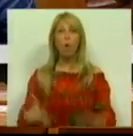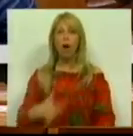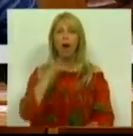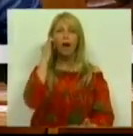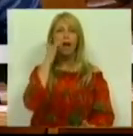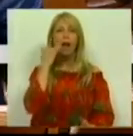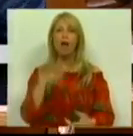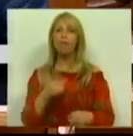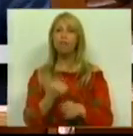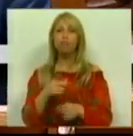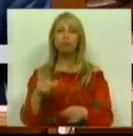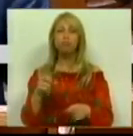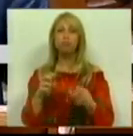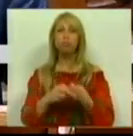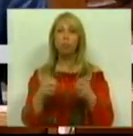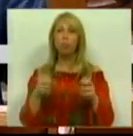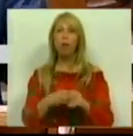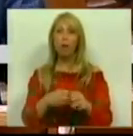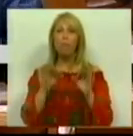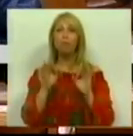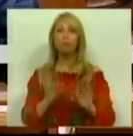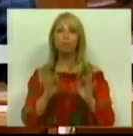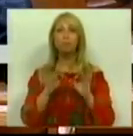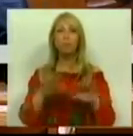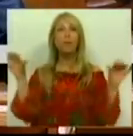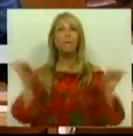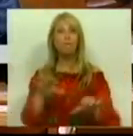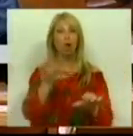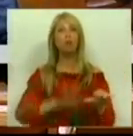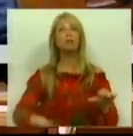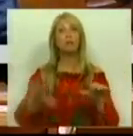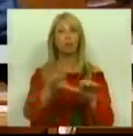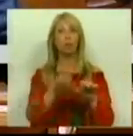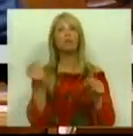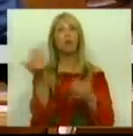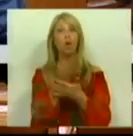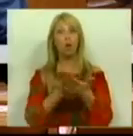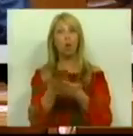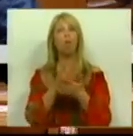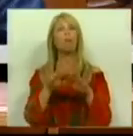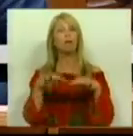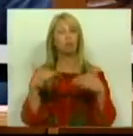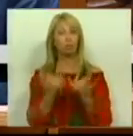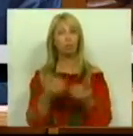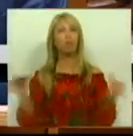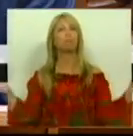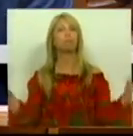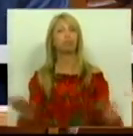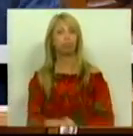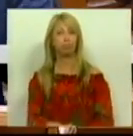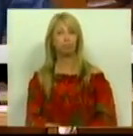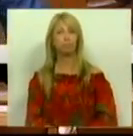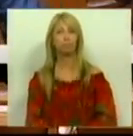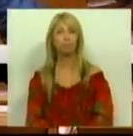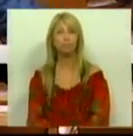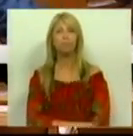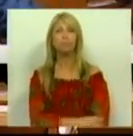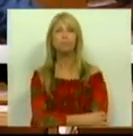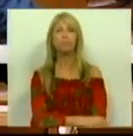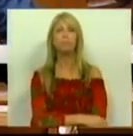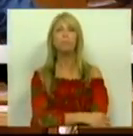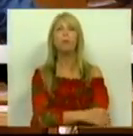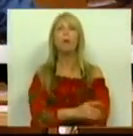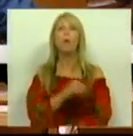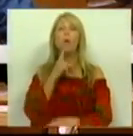problemas e em muito pior situação económica e social. O Morano de Entendimento,